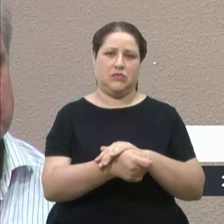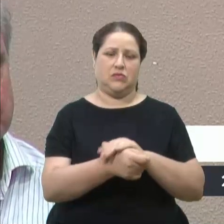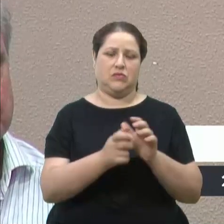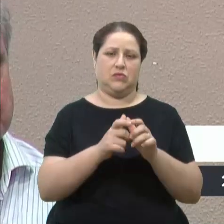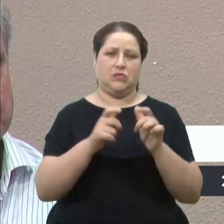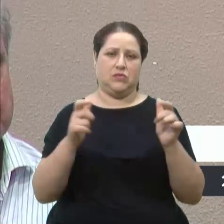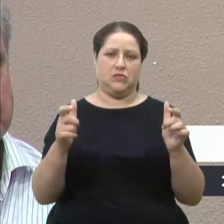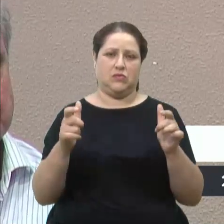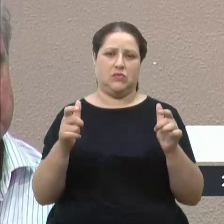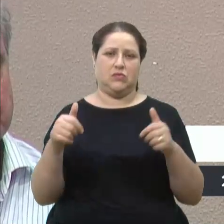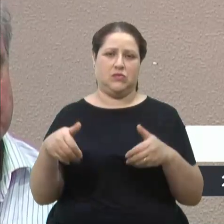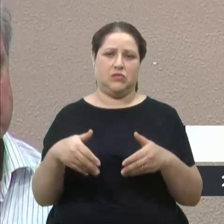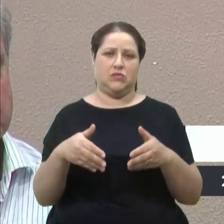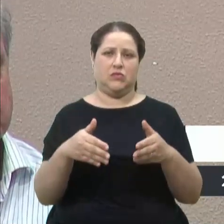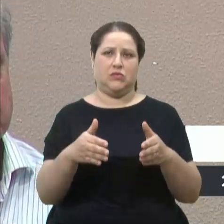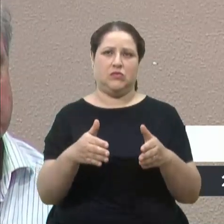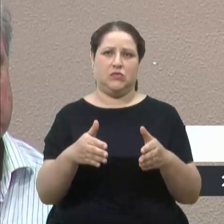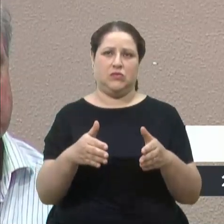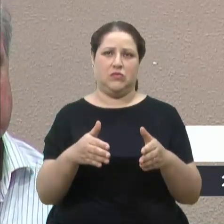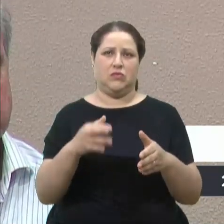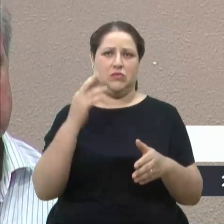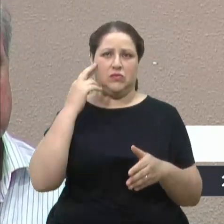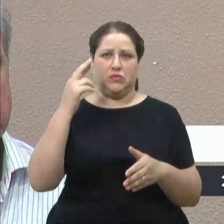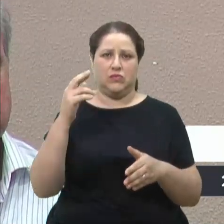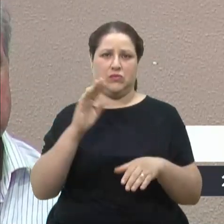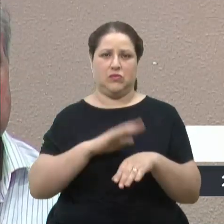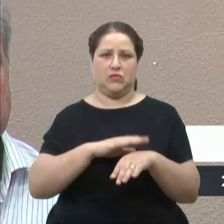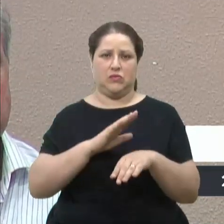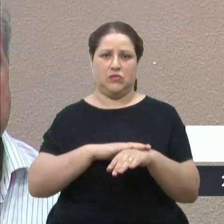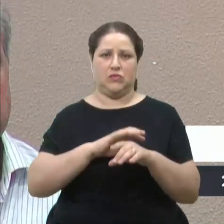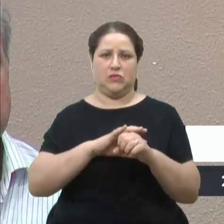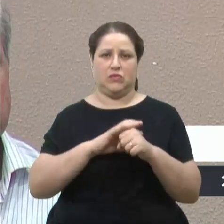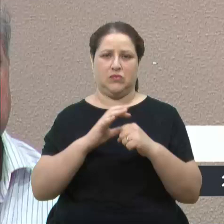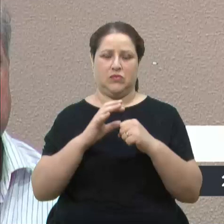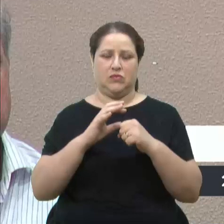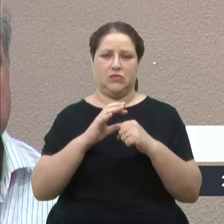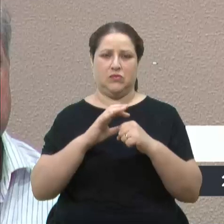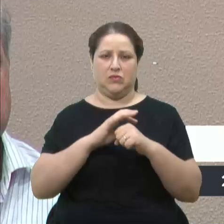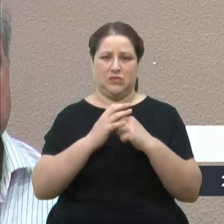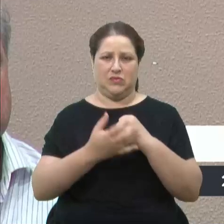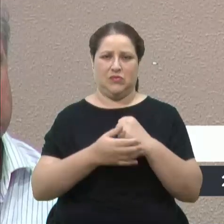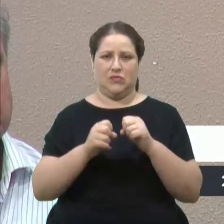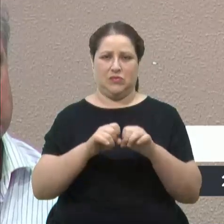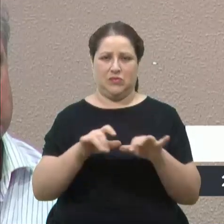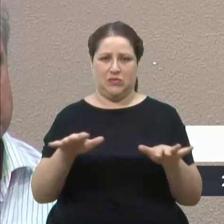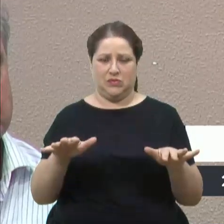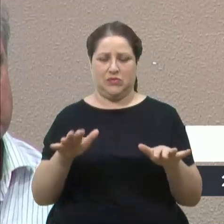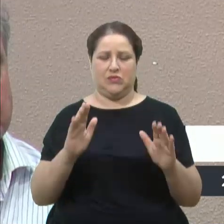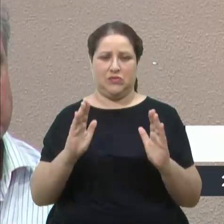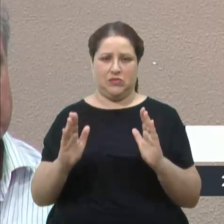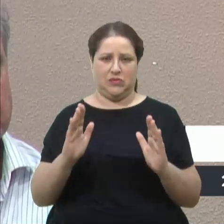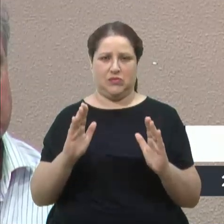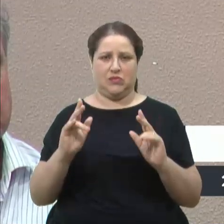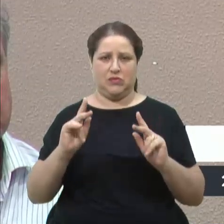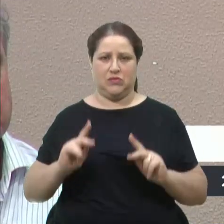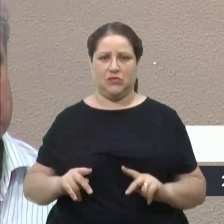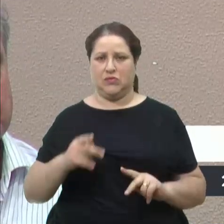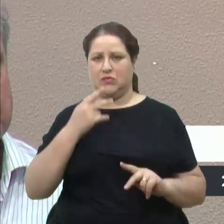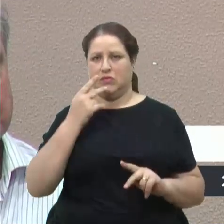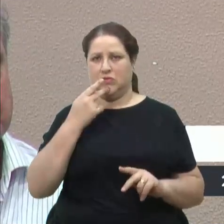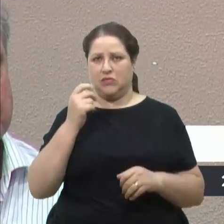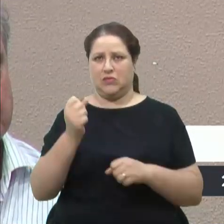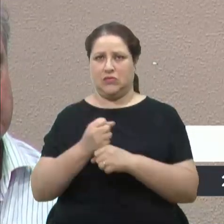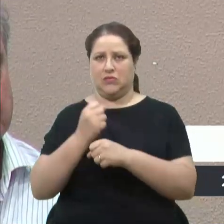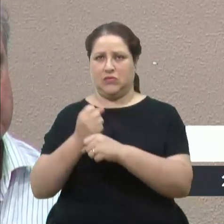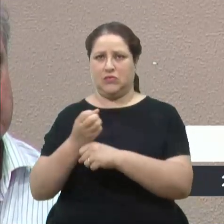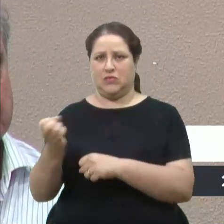grande passo que foi dado nessa diretoria. No tempo da pandemia, vereador Rafael, no tempo da pandemia, quando o pessoal disse que ia fazer outra piscina,